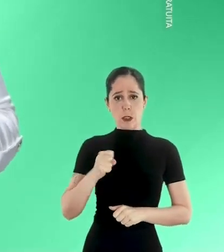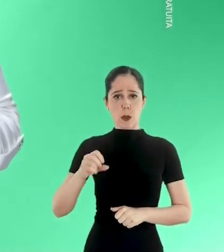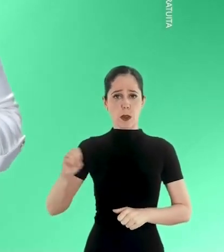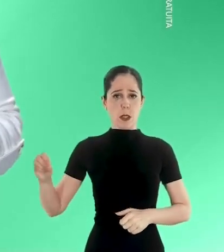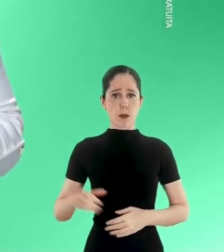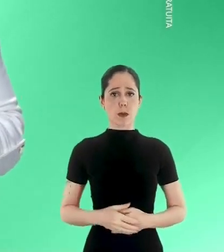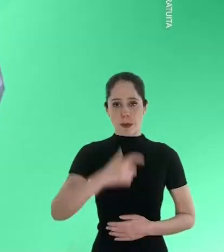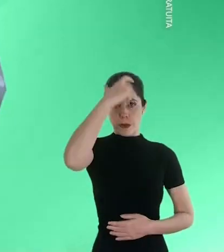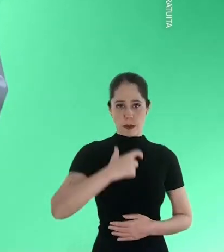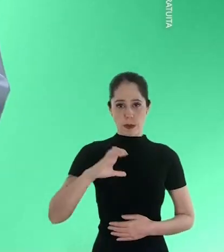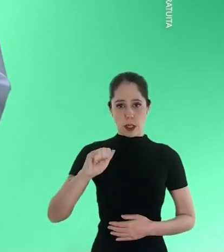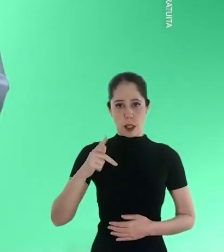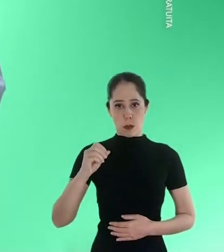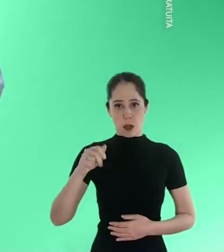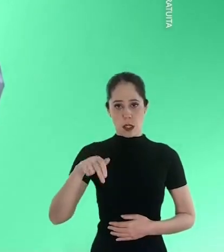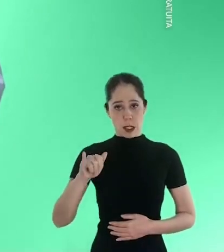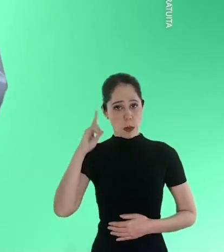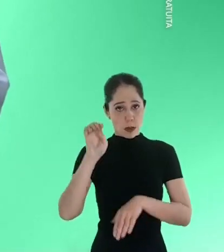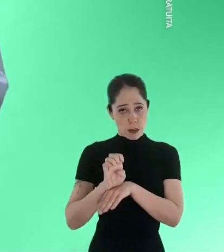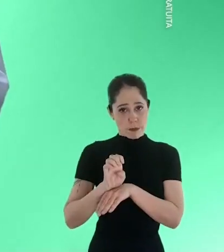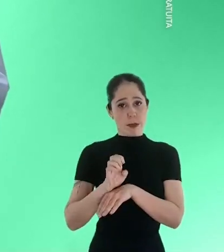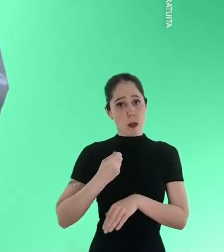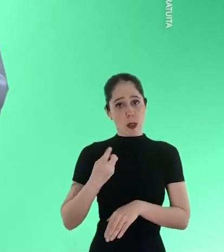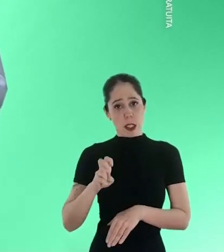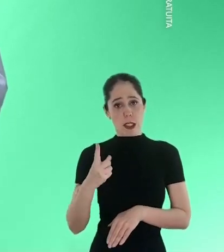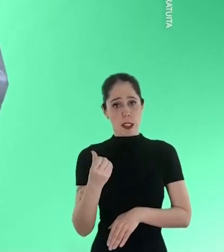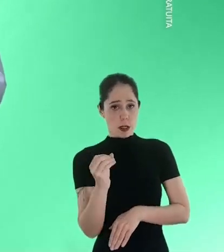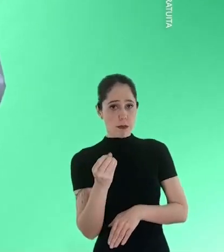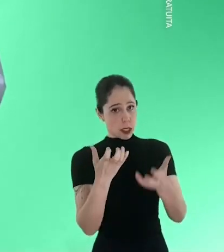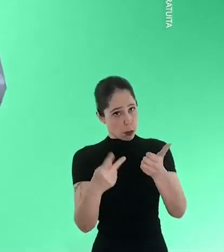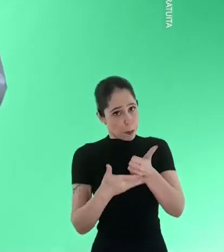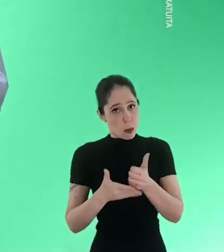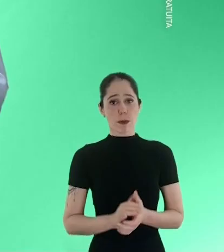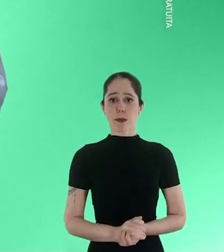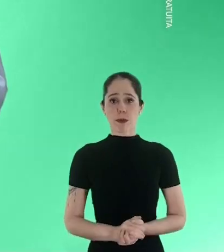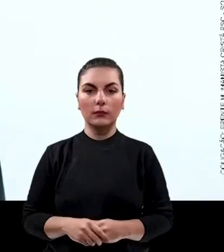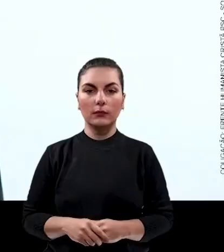Mari Bueno, 15800. Sou Capuane, para deputado estadual.